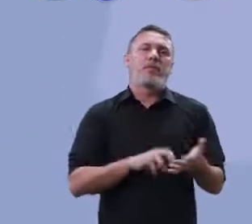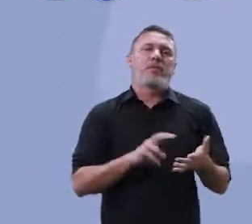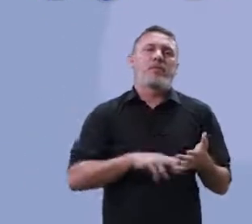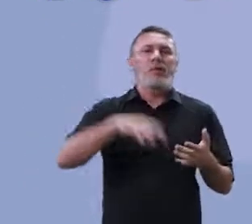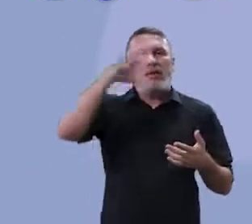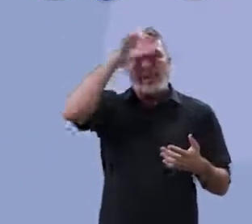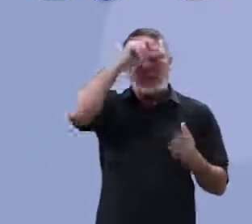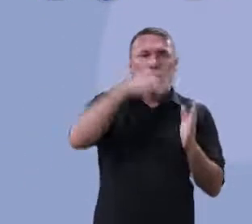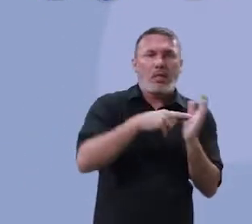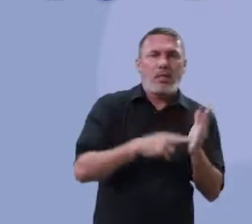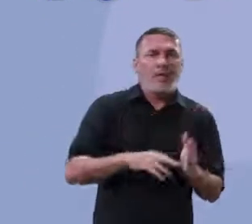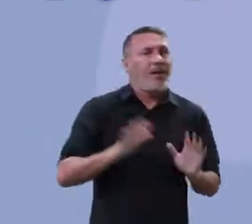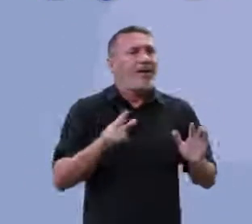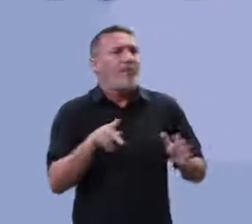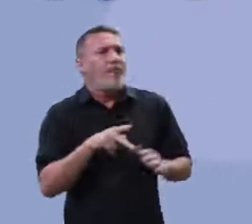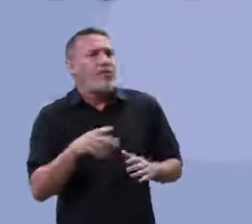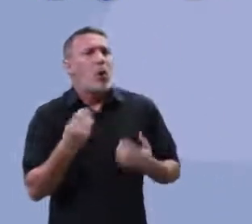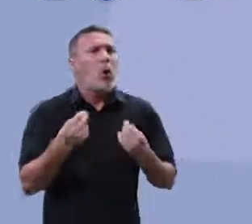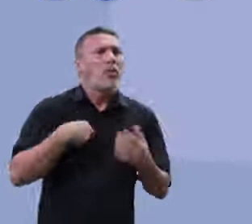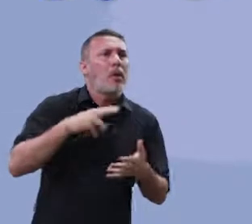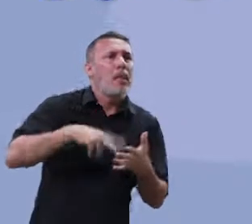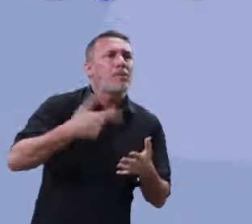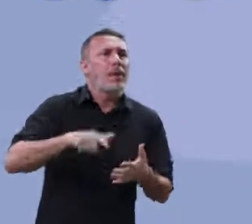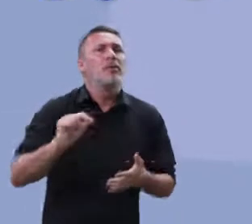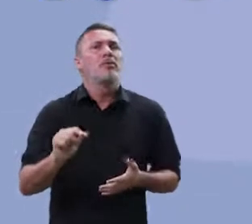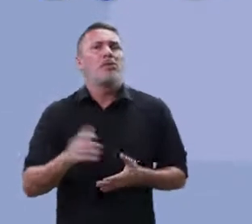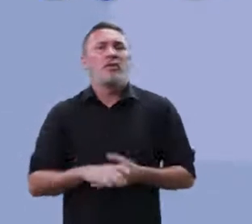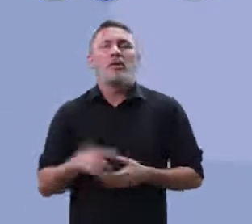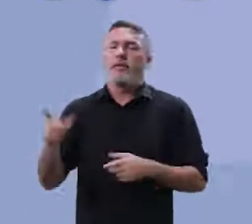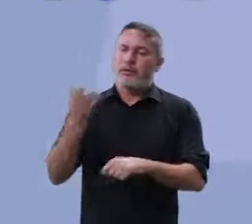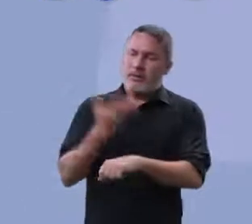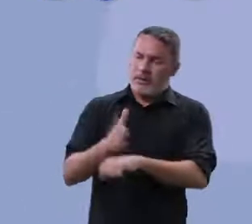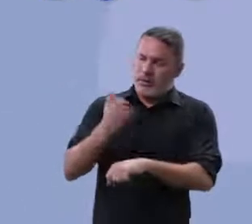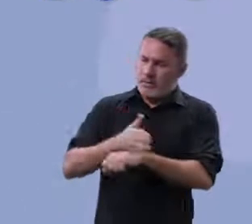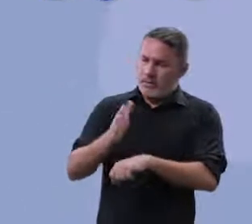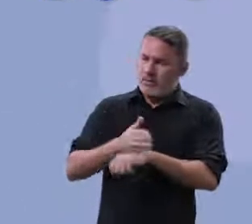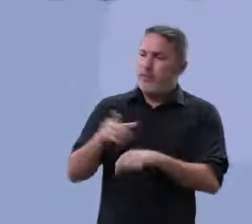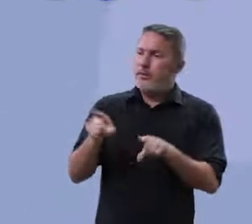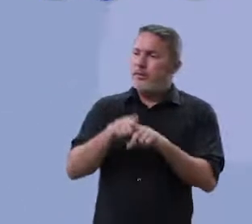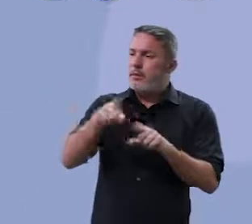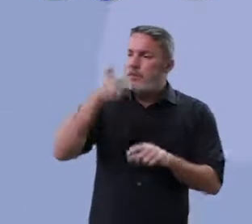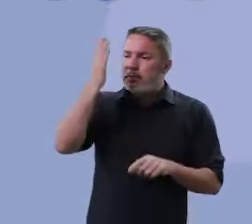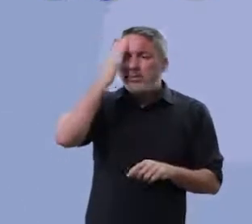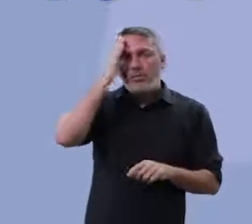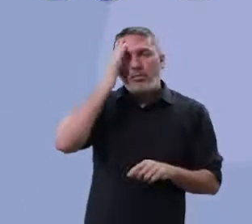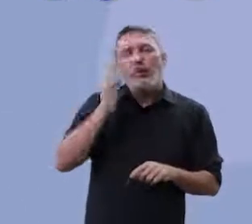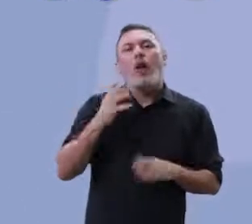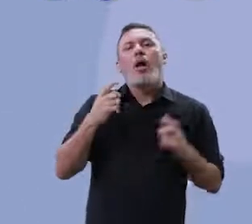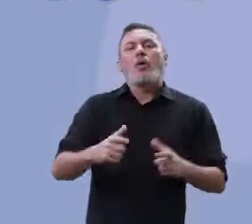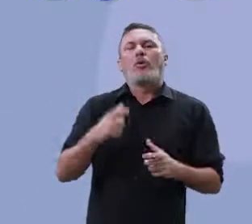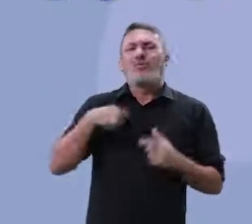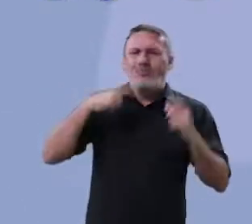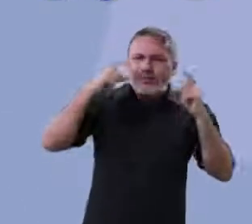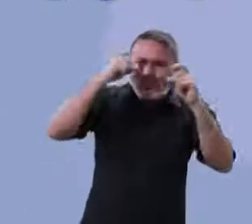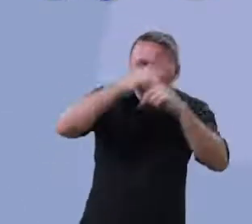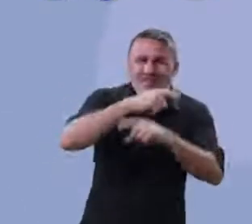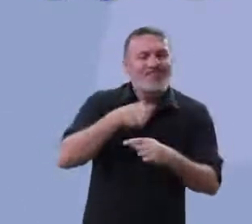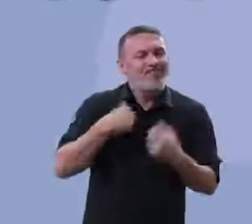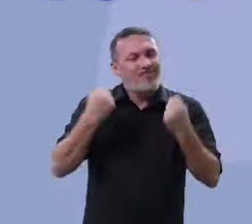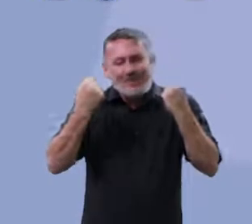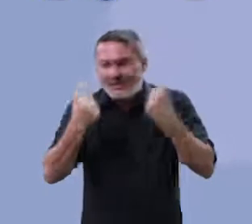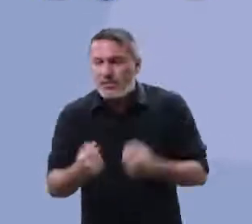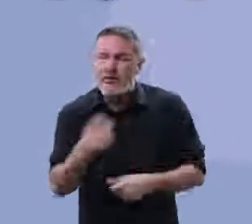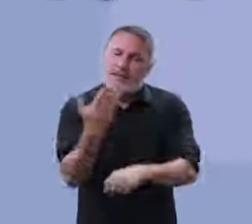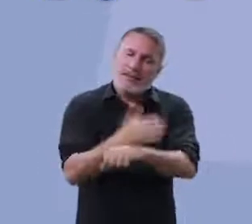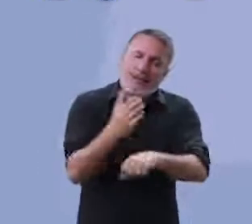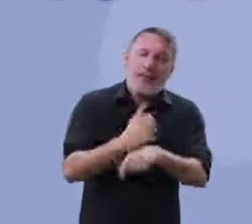o seu vocabulário. Ah, professor, e o que eu preciso fazer mais? Ali, treinar e saber aonde está a sua dificuldade.